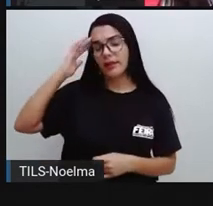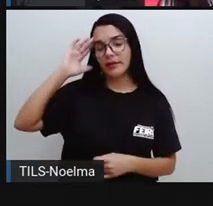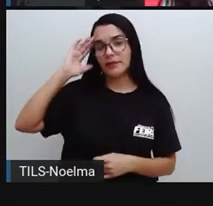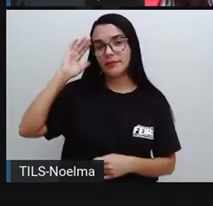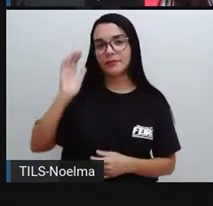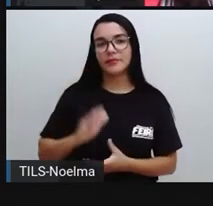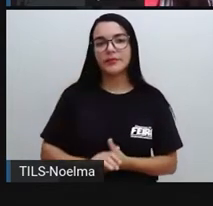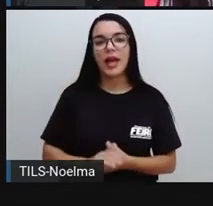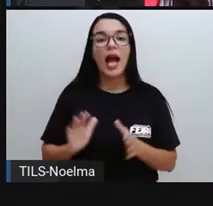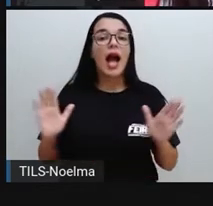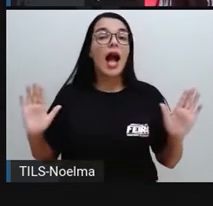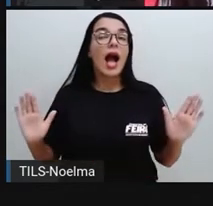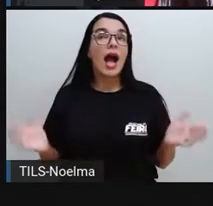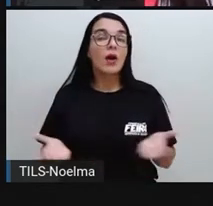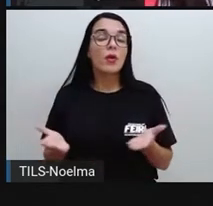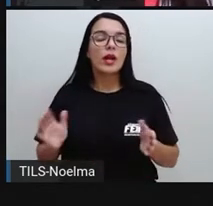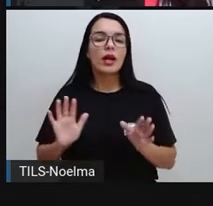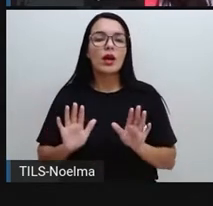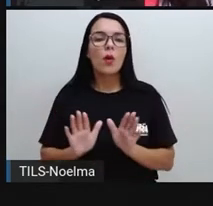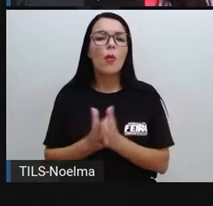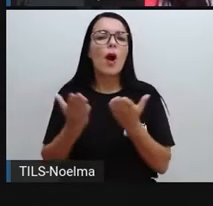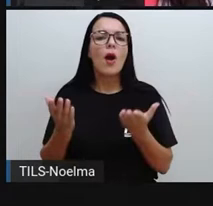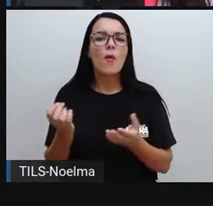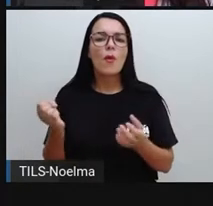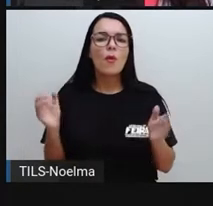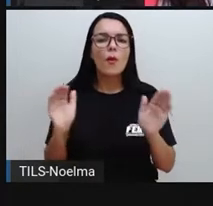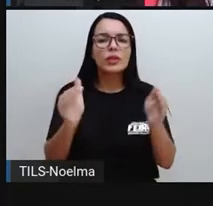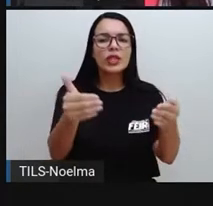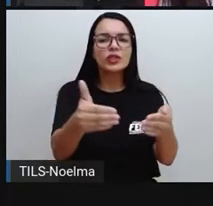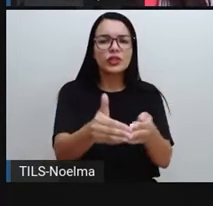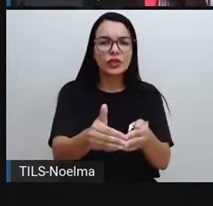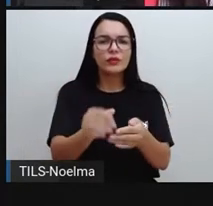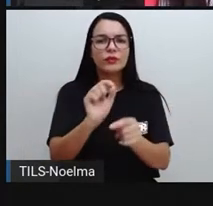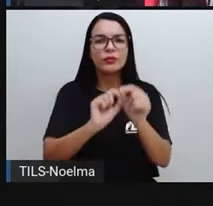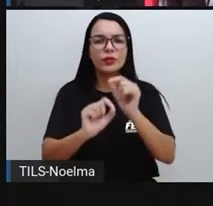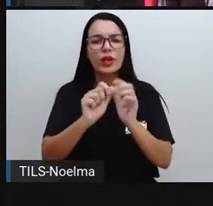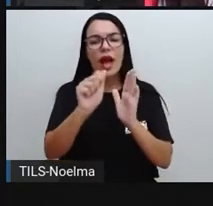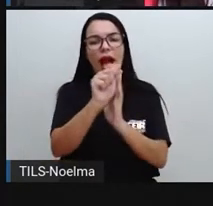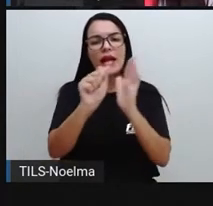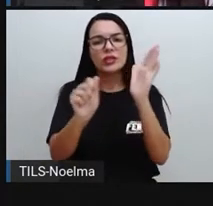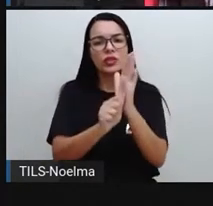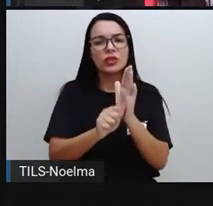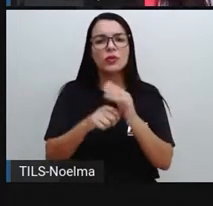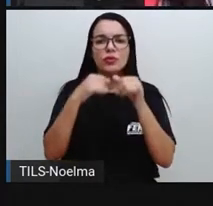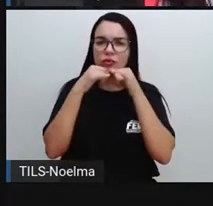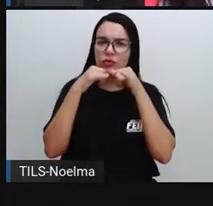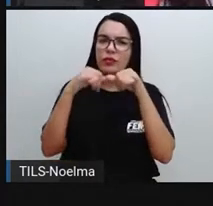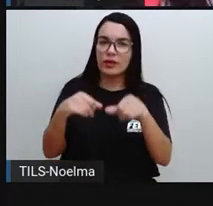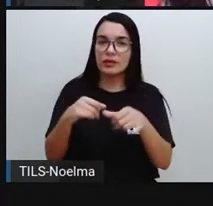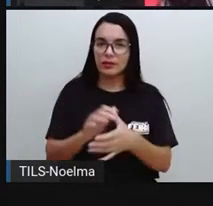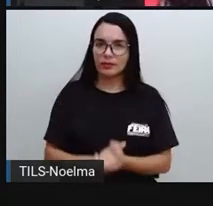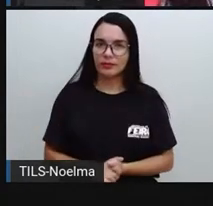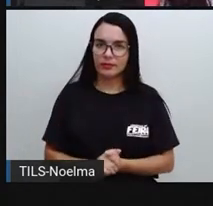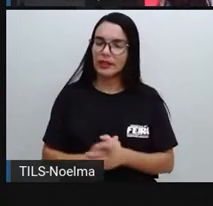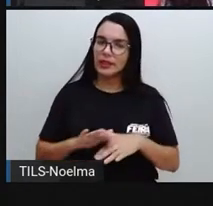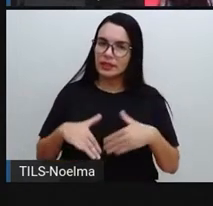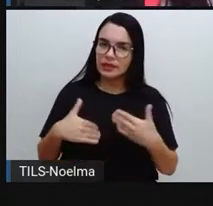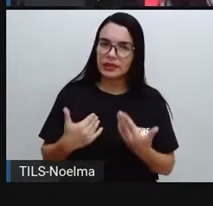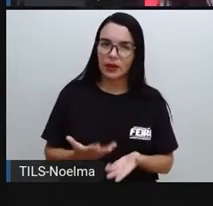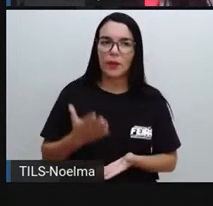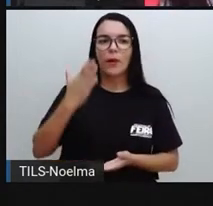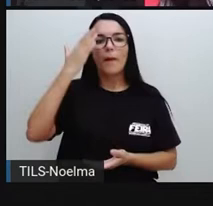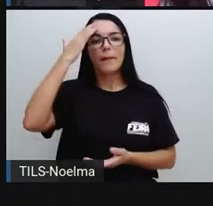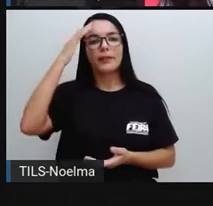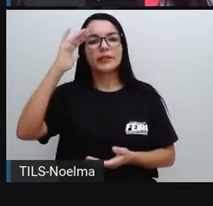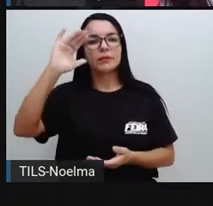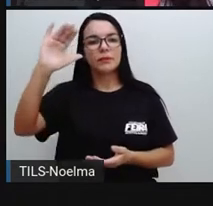que o objetivo desse tipo de texto? Qual o objetivo de um artigo de divulgação? O principal objetivo é